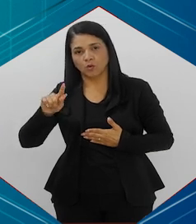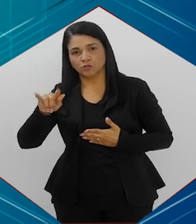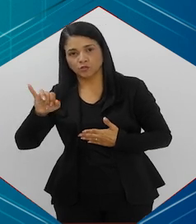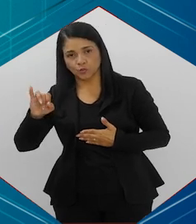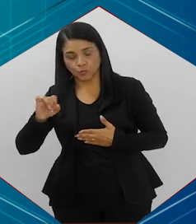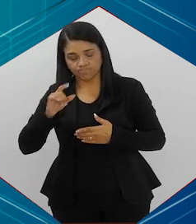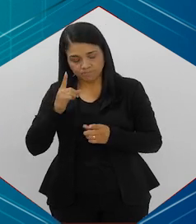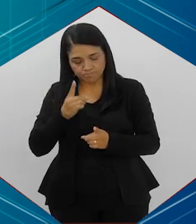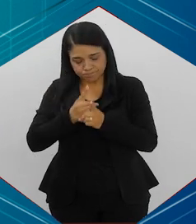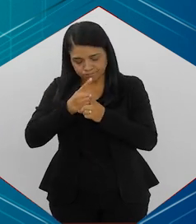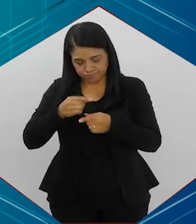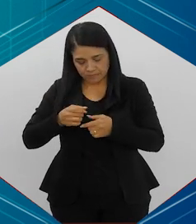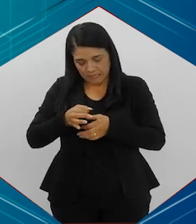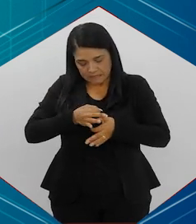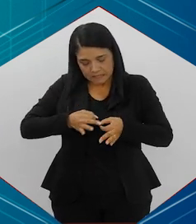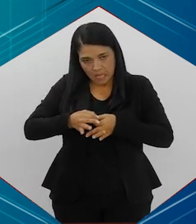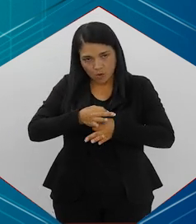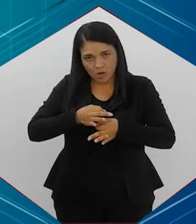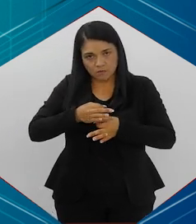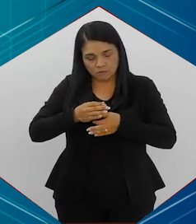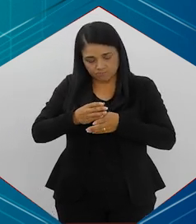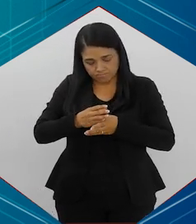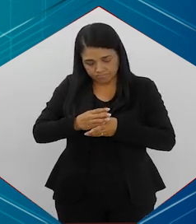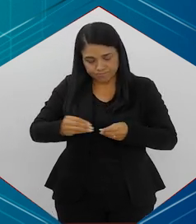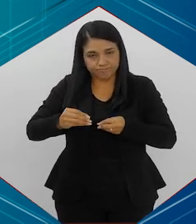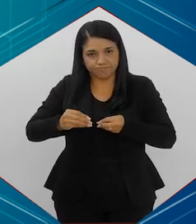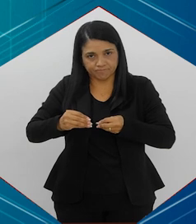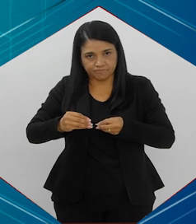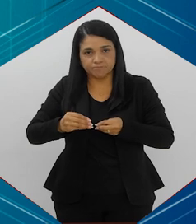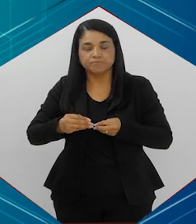aquela célula tumoral e combater aquela célula, tá?